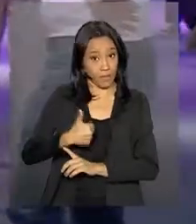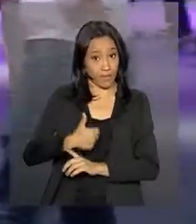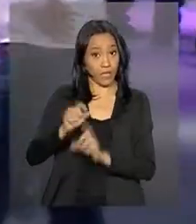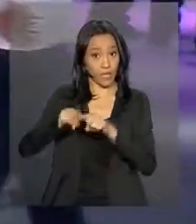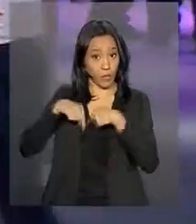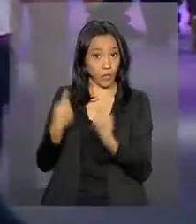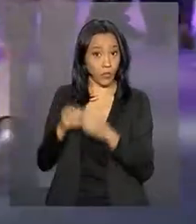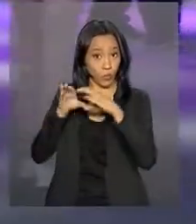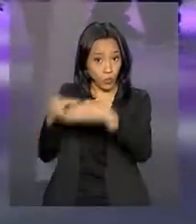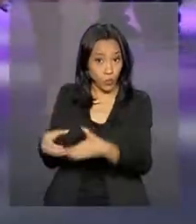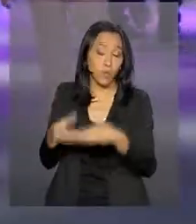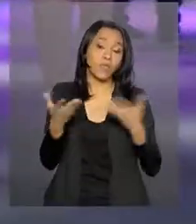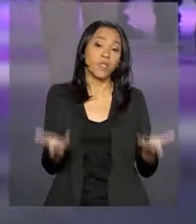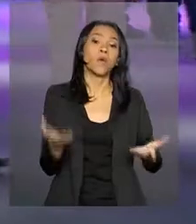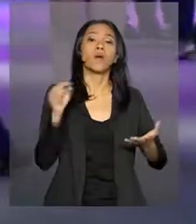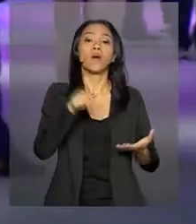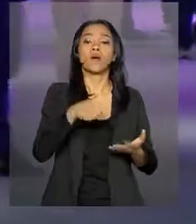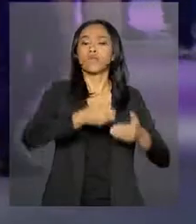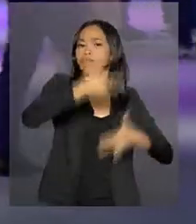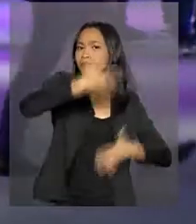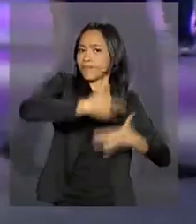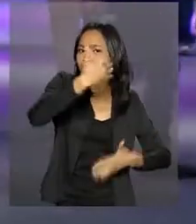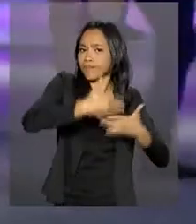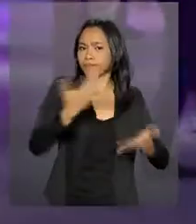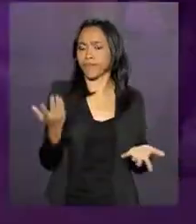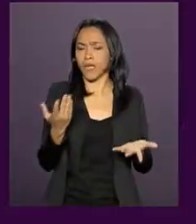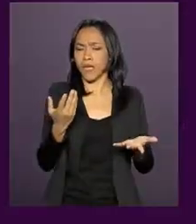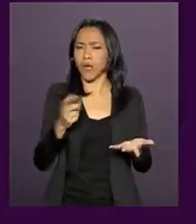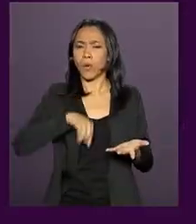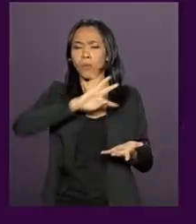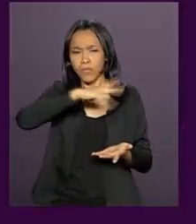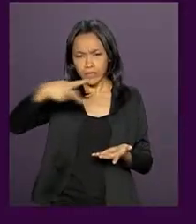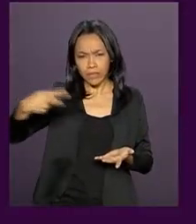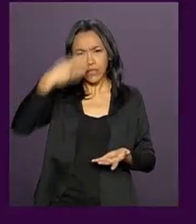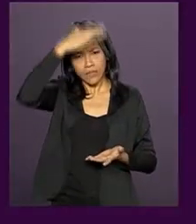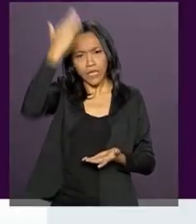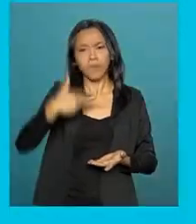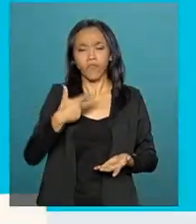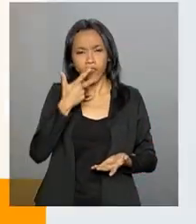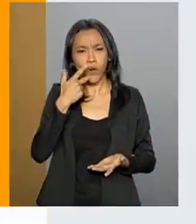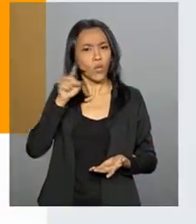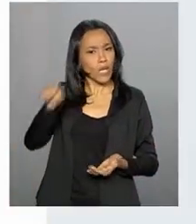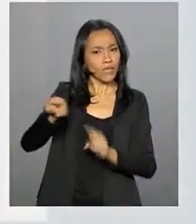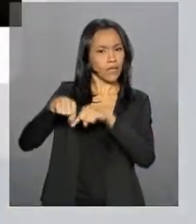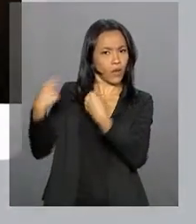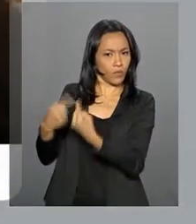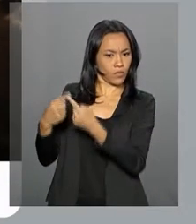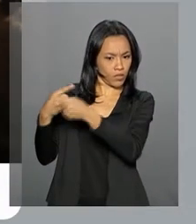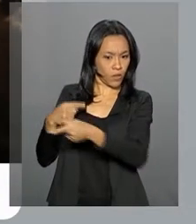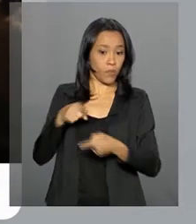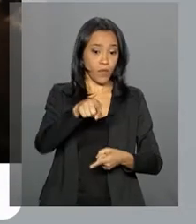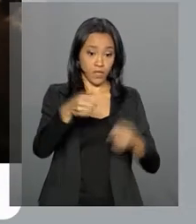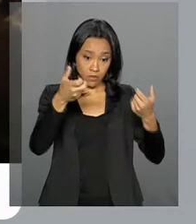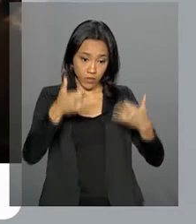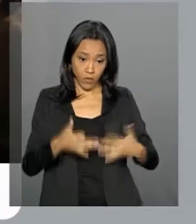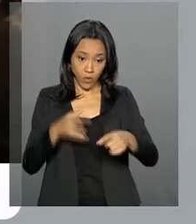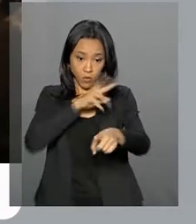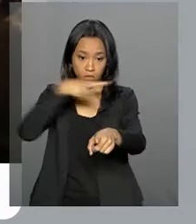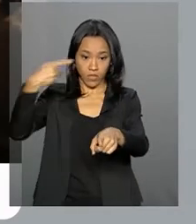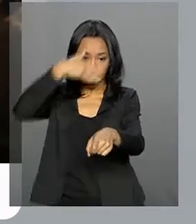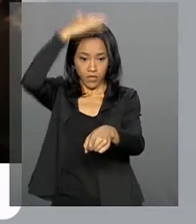sociais, o presidente Michel Temer falou sobre a reunião. Segundo o presidente, o grupo está